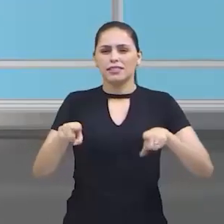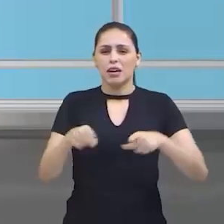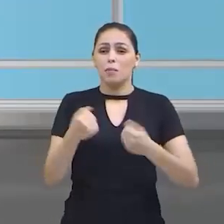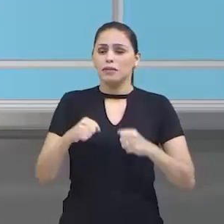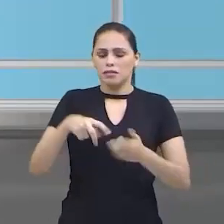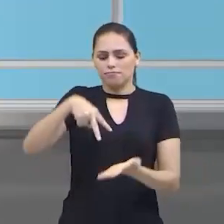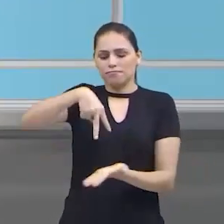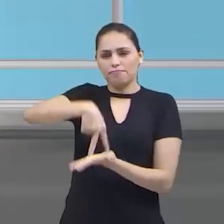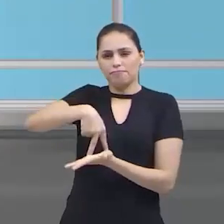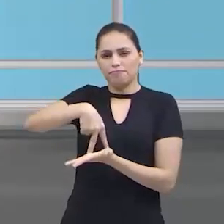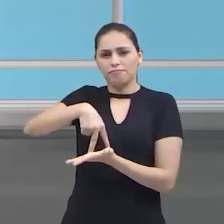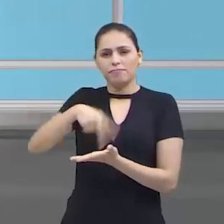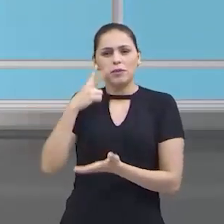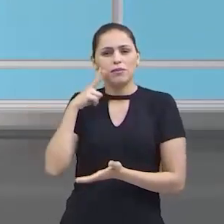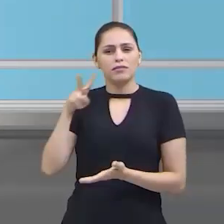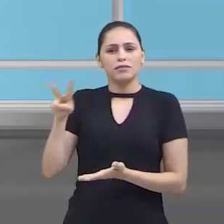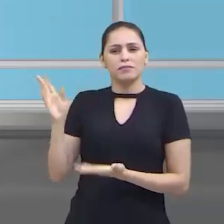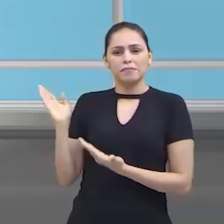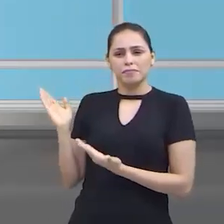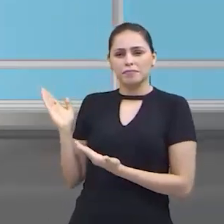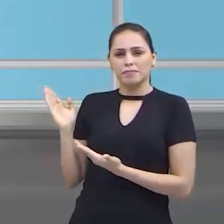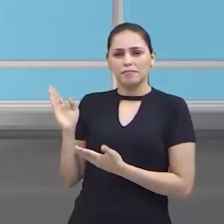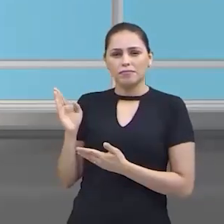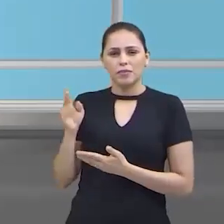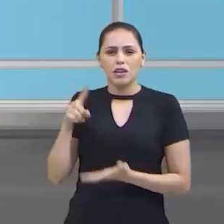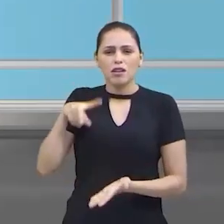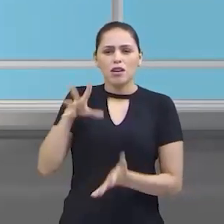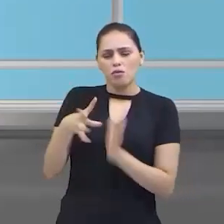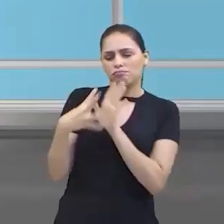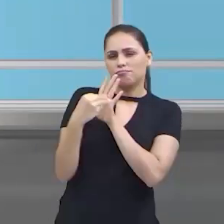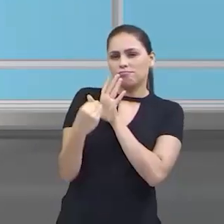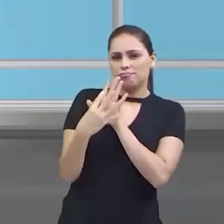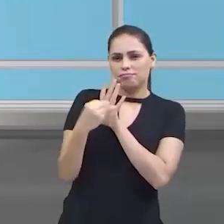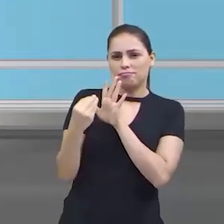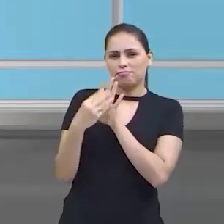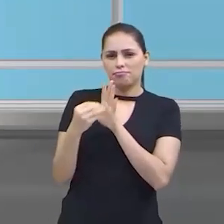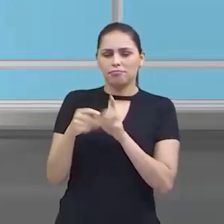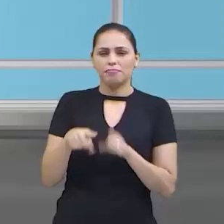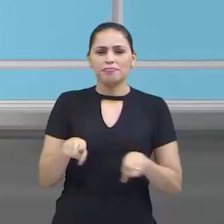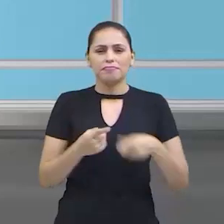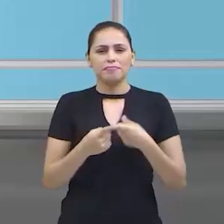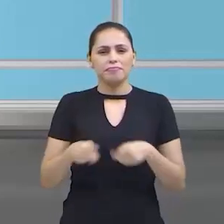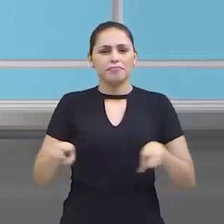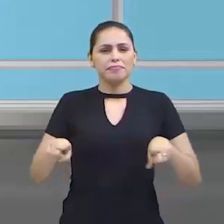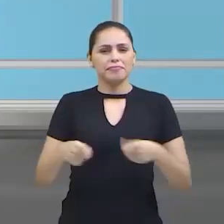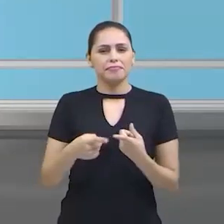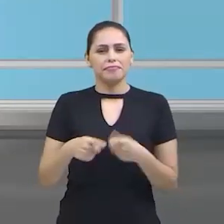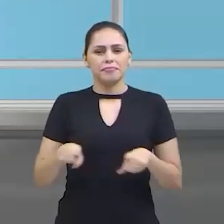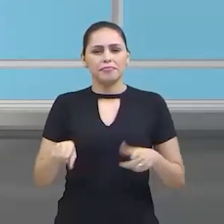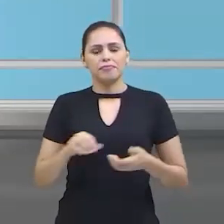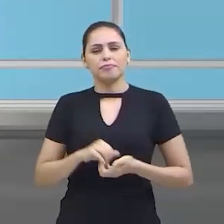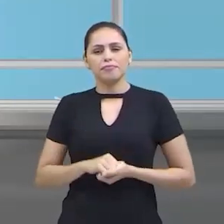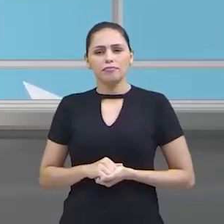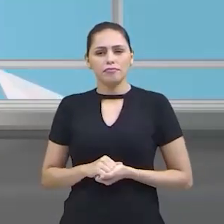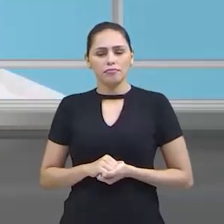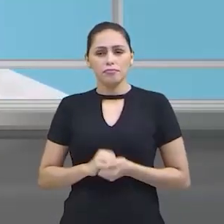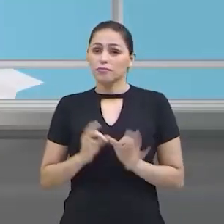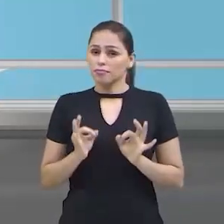frente para mim, me olhando. Isso, e aí a música vai começar. Bota a música, certo?